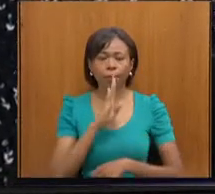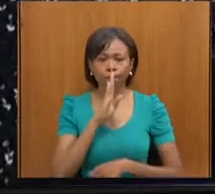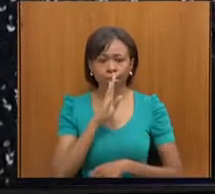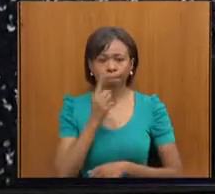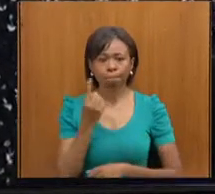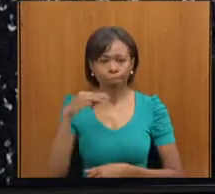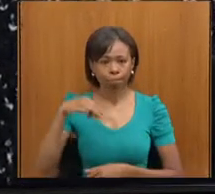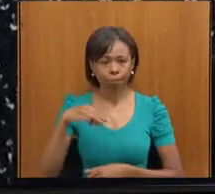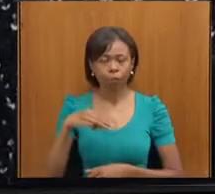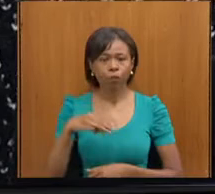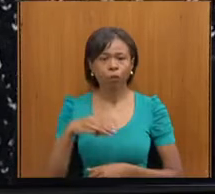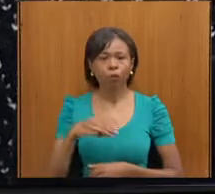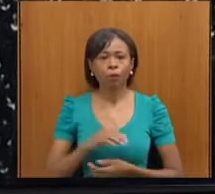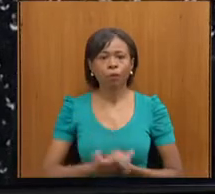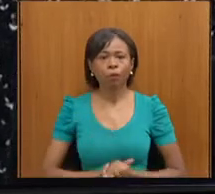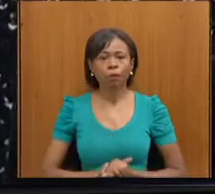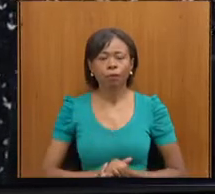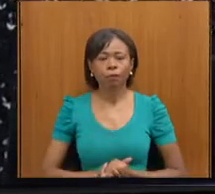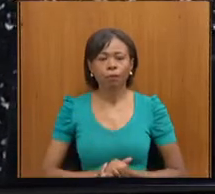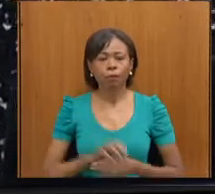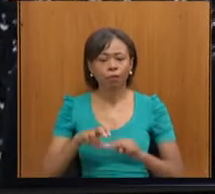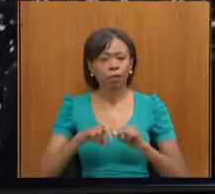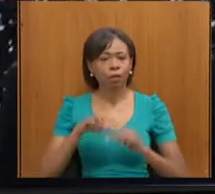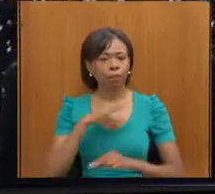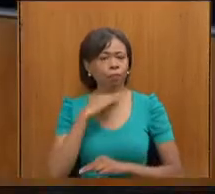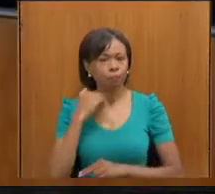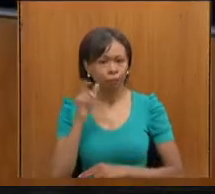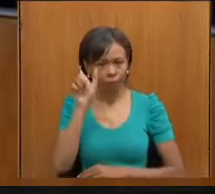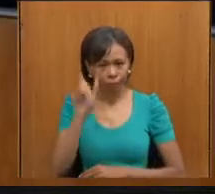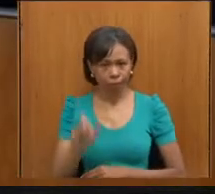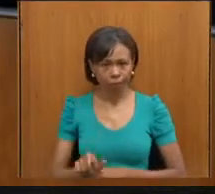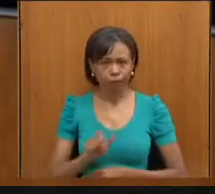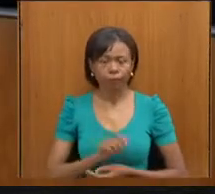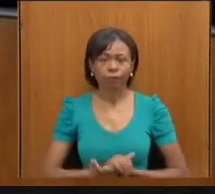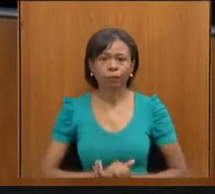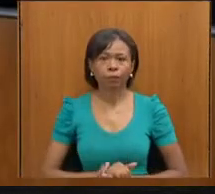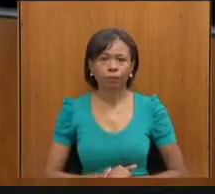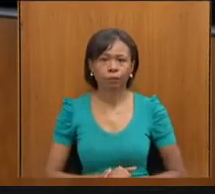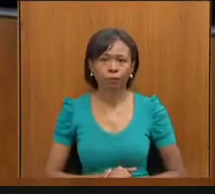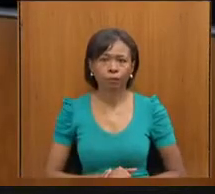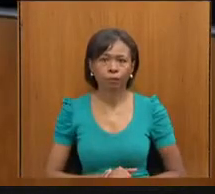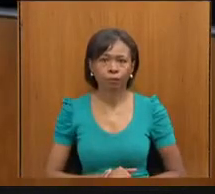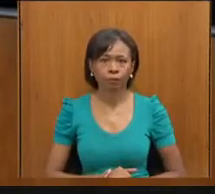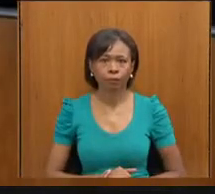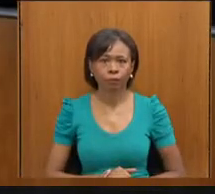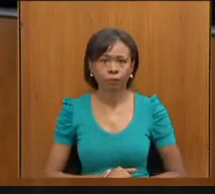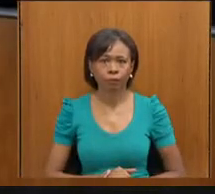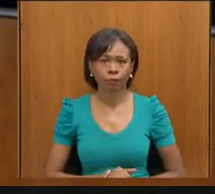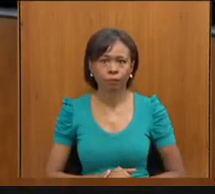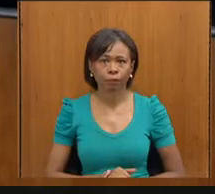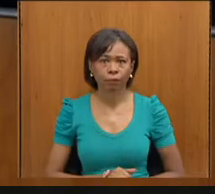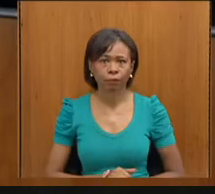homenageá-la né nesse dia de sua partida E aí Tchau.